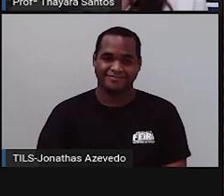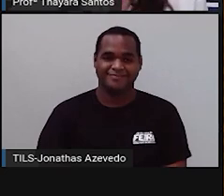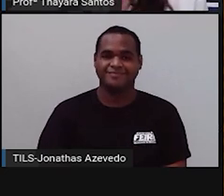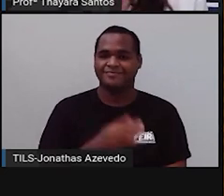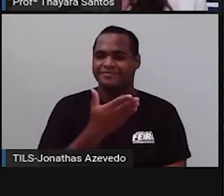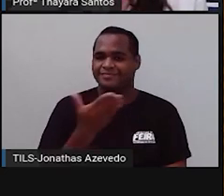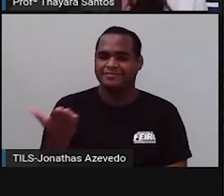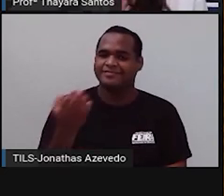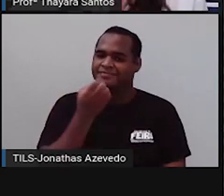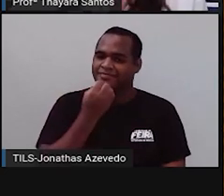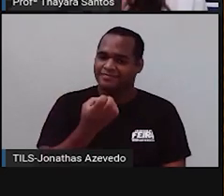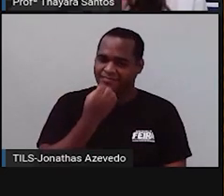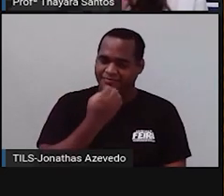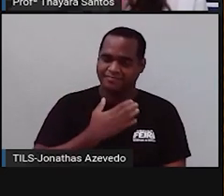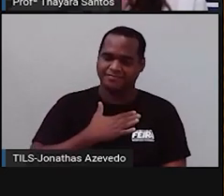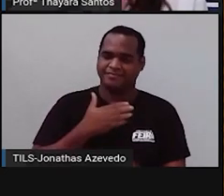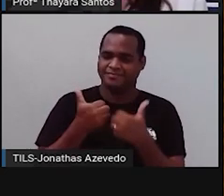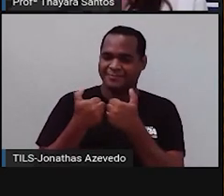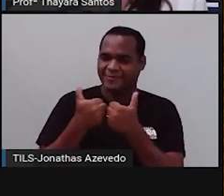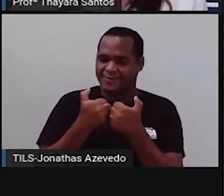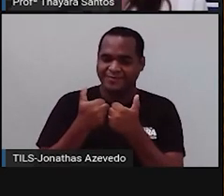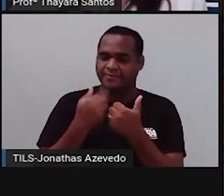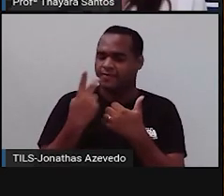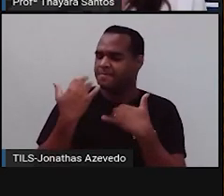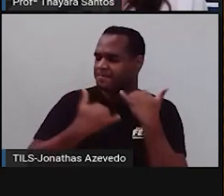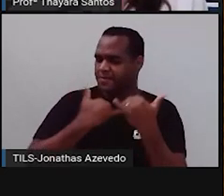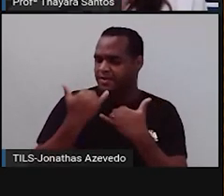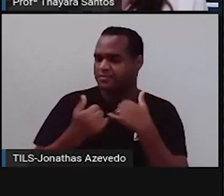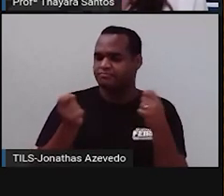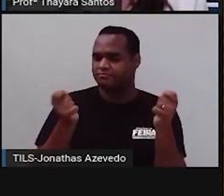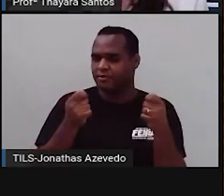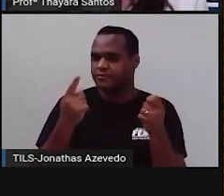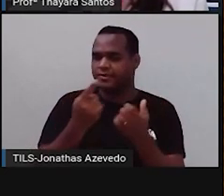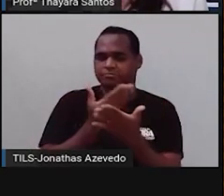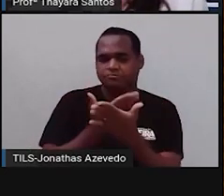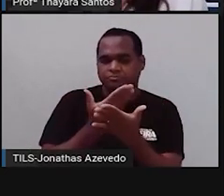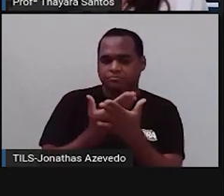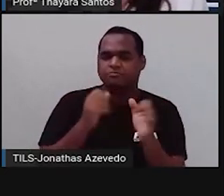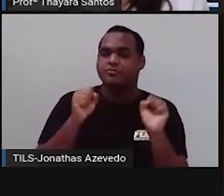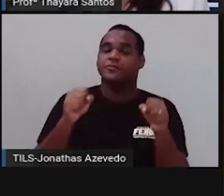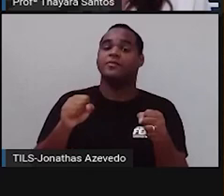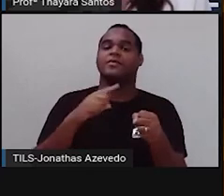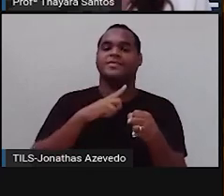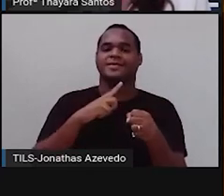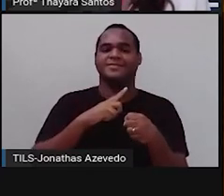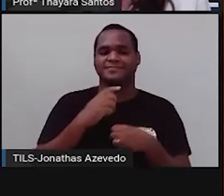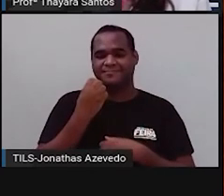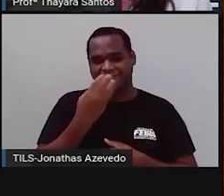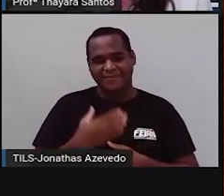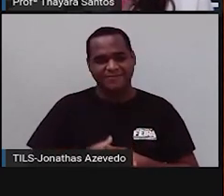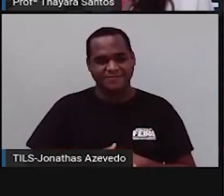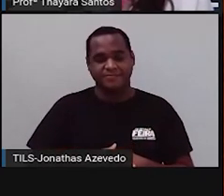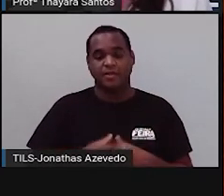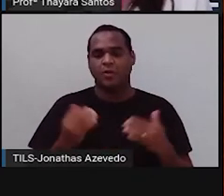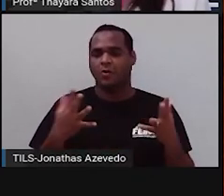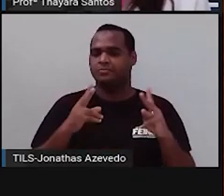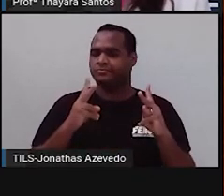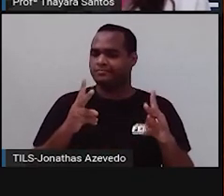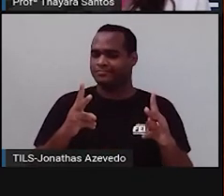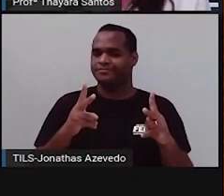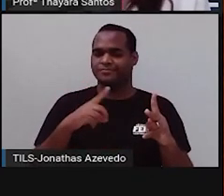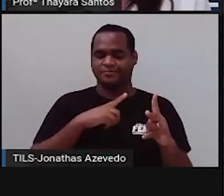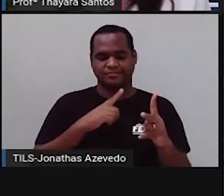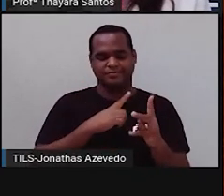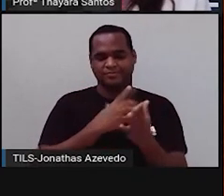espero que vocês gostem do joguinho. Se divirtam, hein? Quando estiverem estudando. E agora a gente vai continuar os nossos